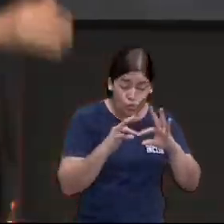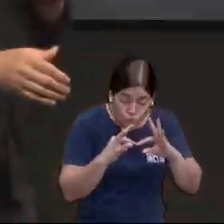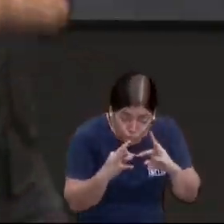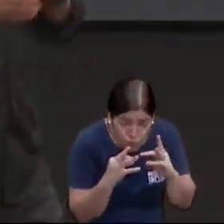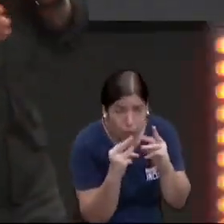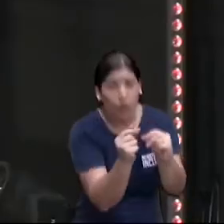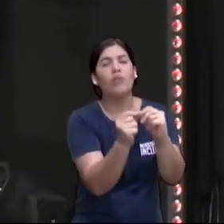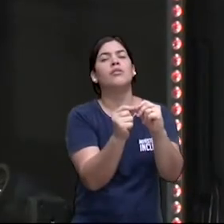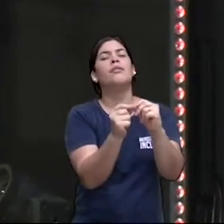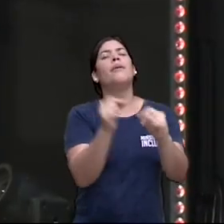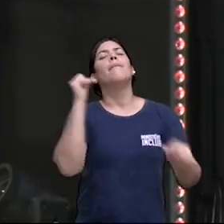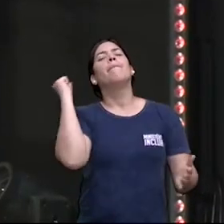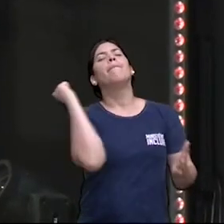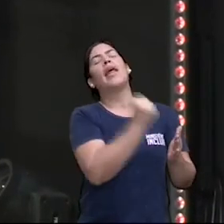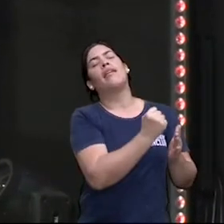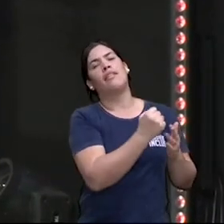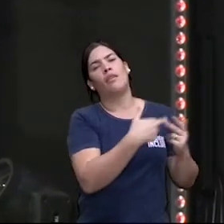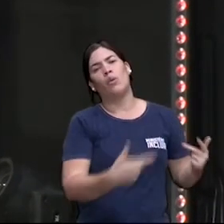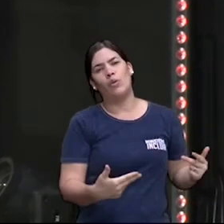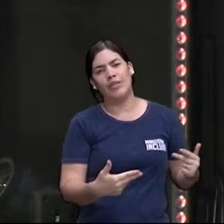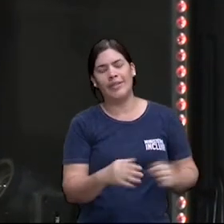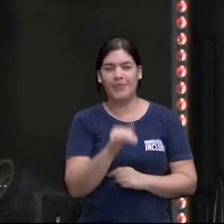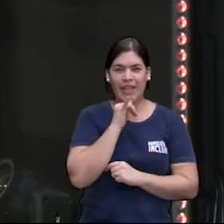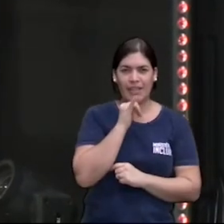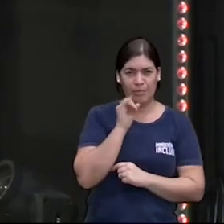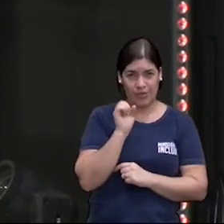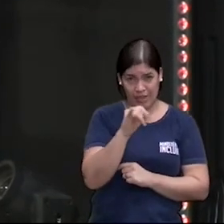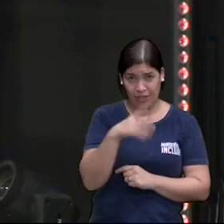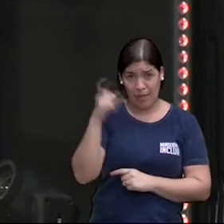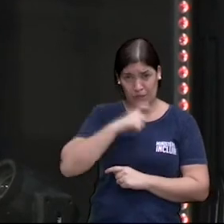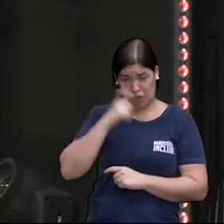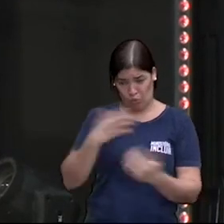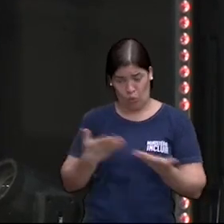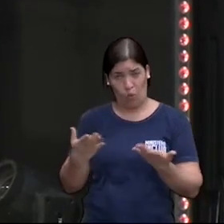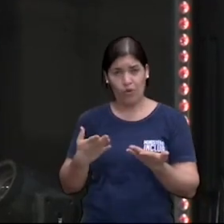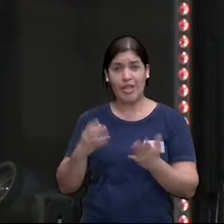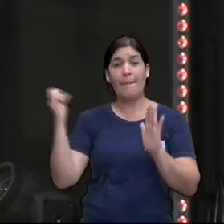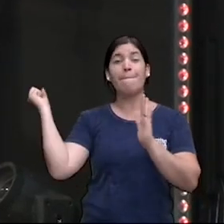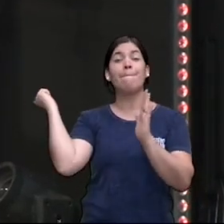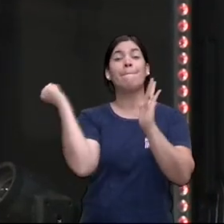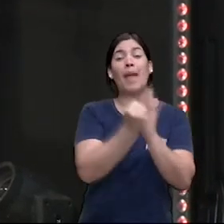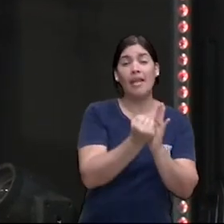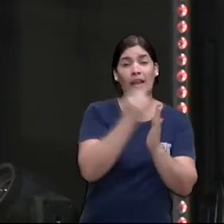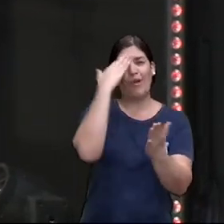Você pecou, mata a confiança que alguém tinha em você, porque você mentiu hoje, ele não acredita em você nunca mais. Sim ou não?